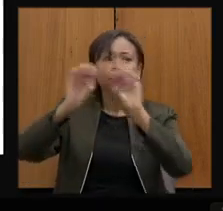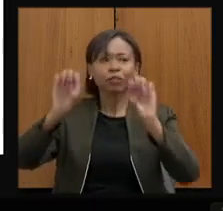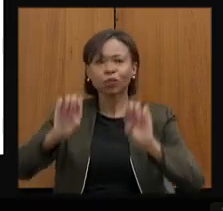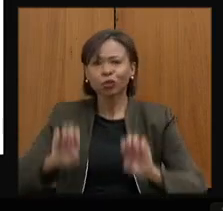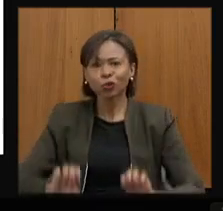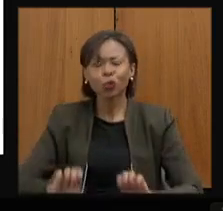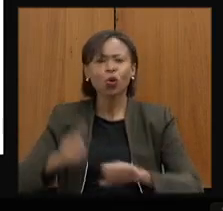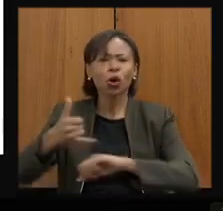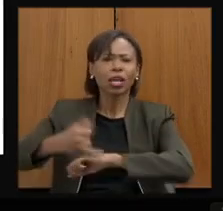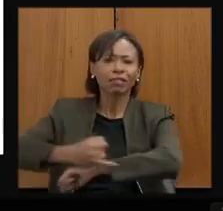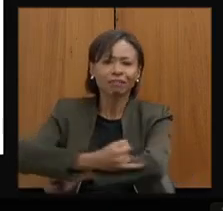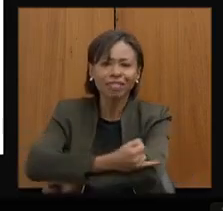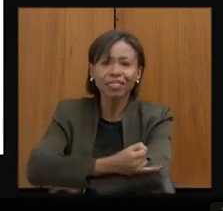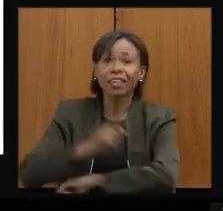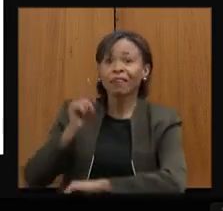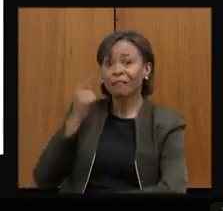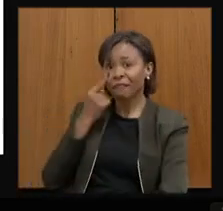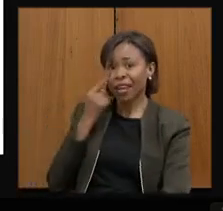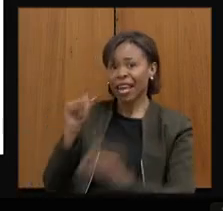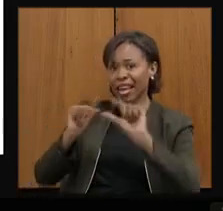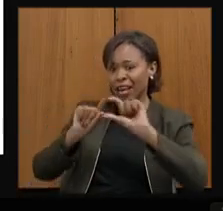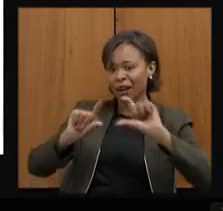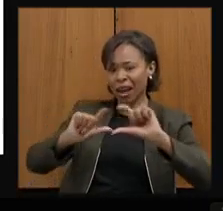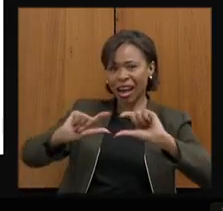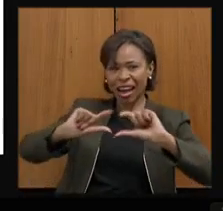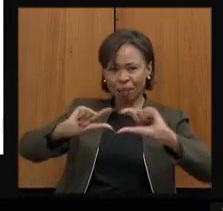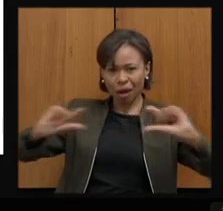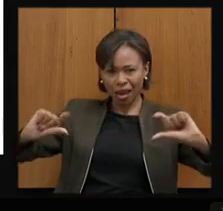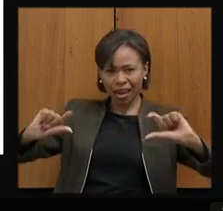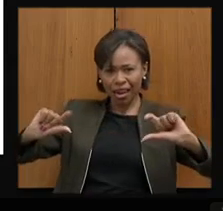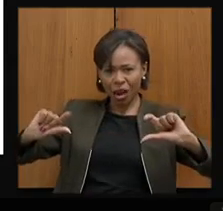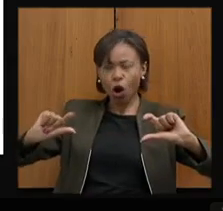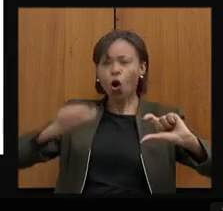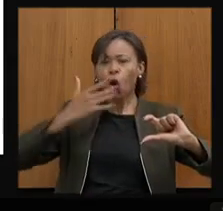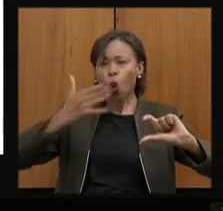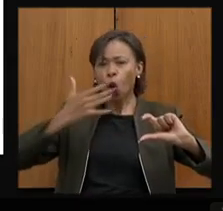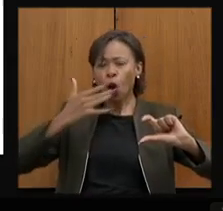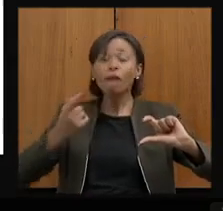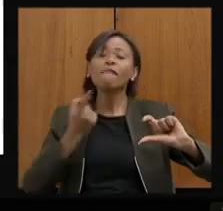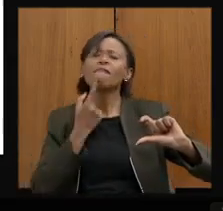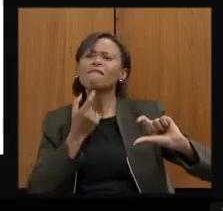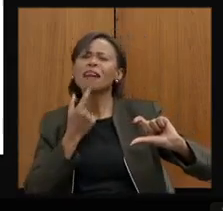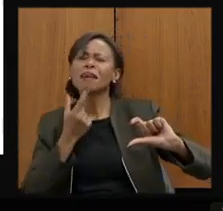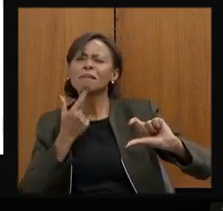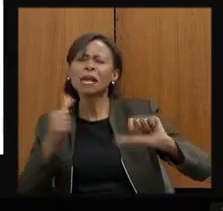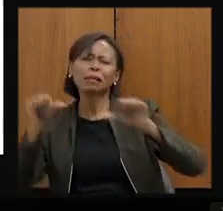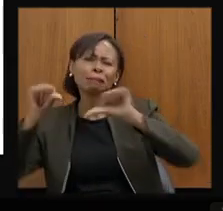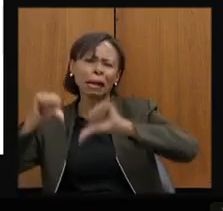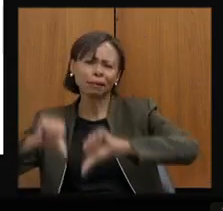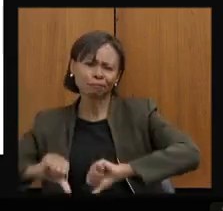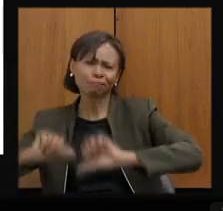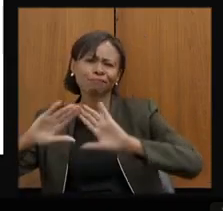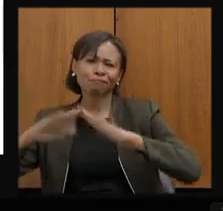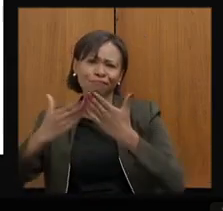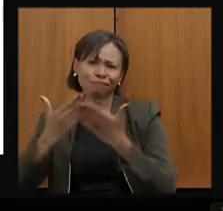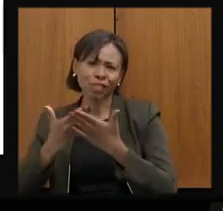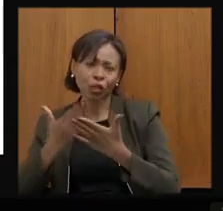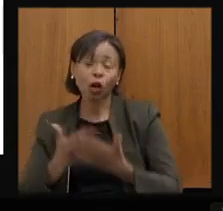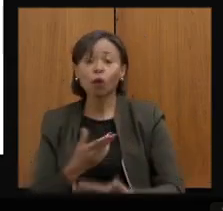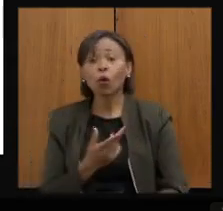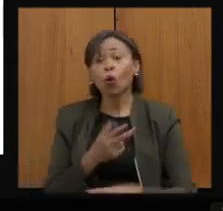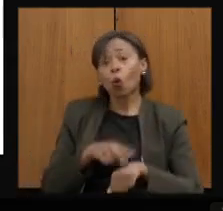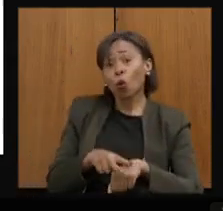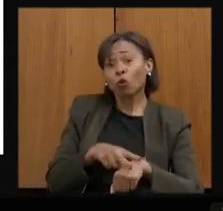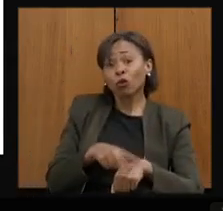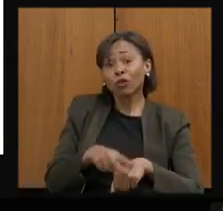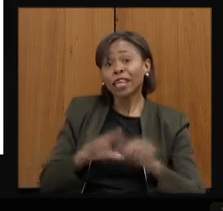Vocês veem aí essa barra colorida, o vermelho traz as condições mais críticas das escolas, e ali o verde traz